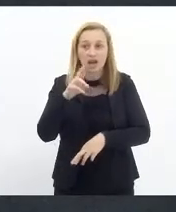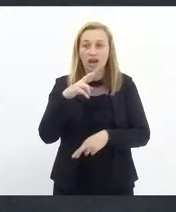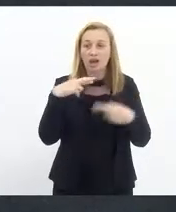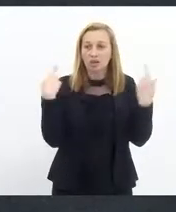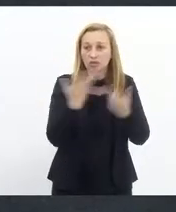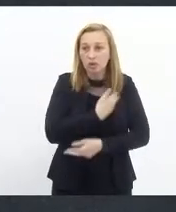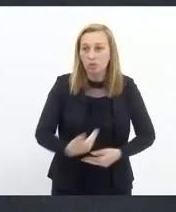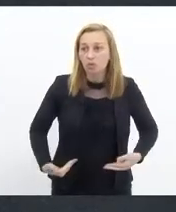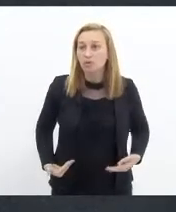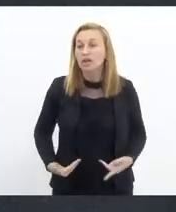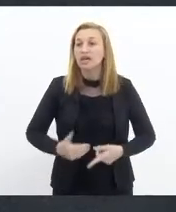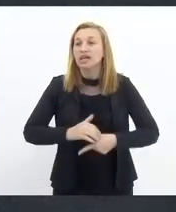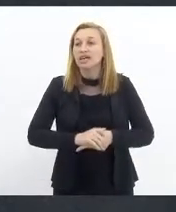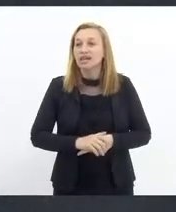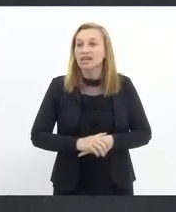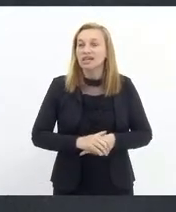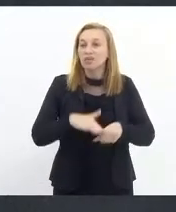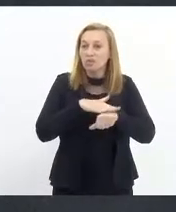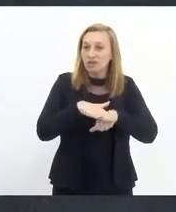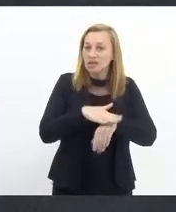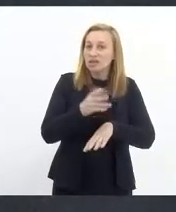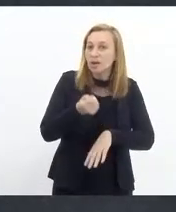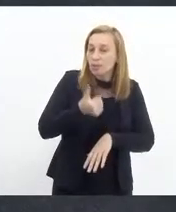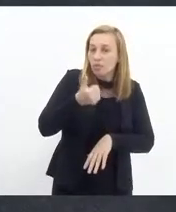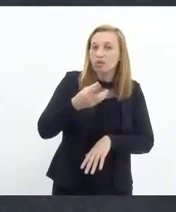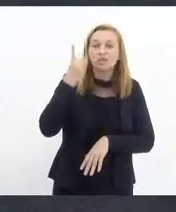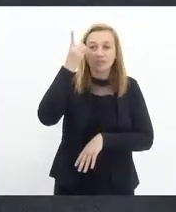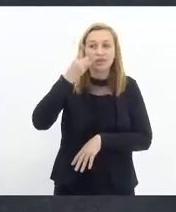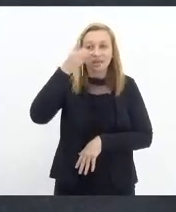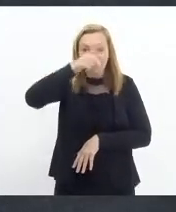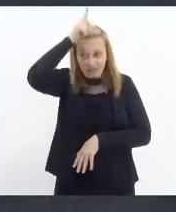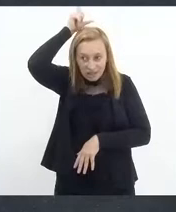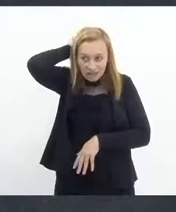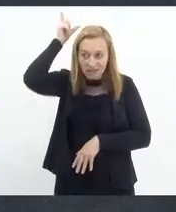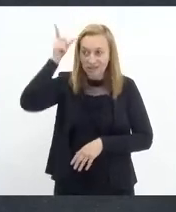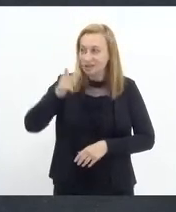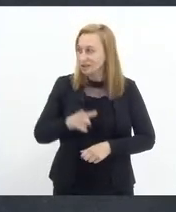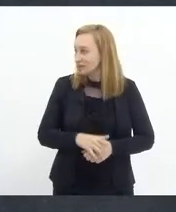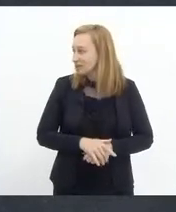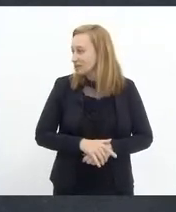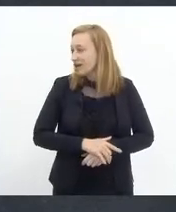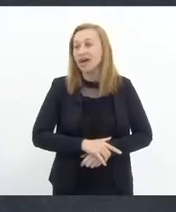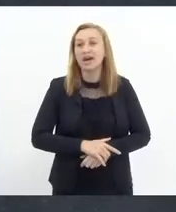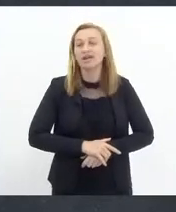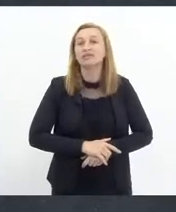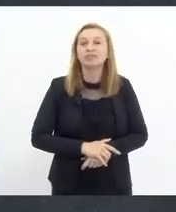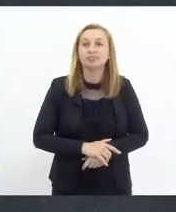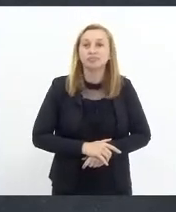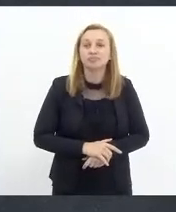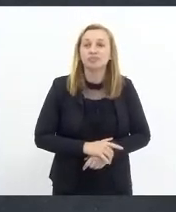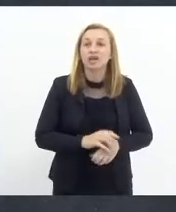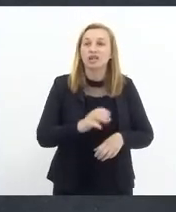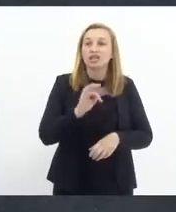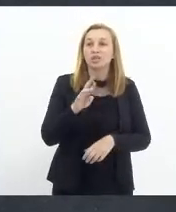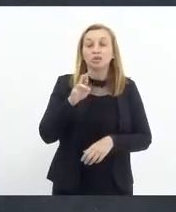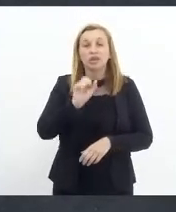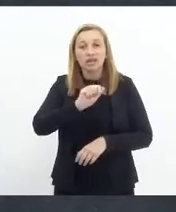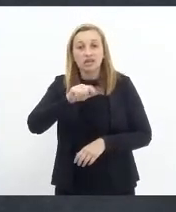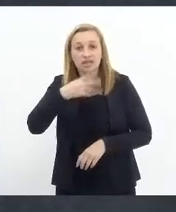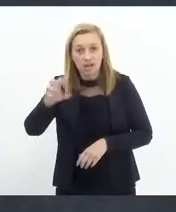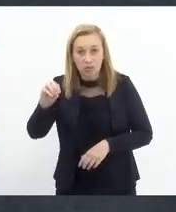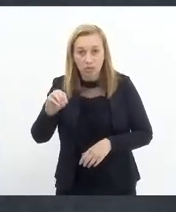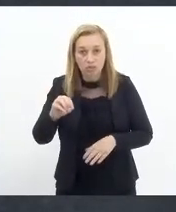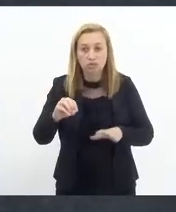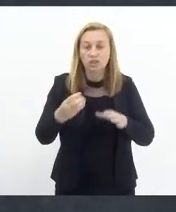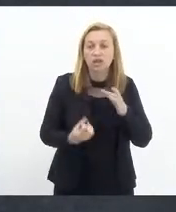E aí, como conversamos há pouco, deputado Luiz, questão que trata de teto, que está mais afeta a tributação, realiza